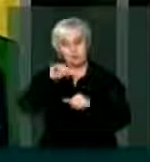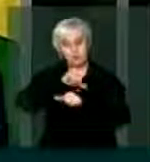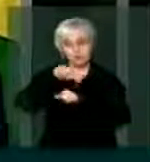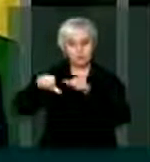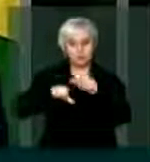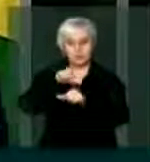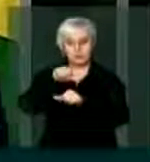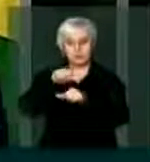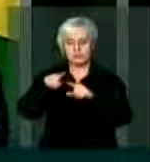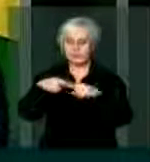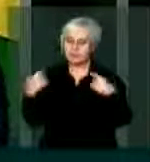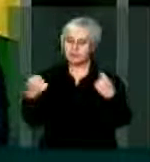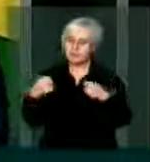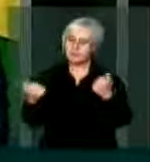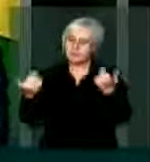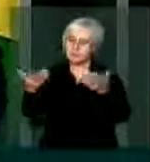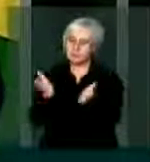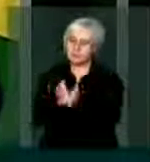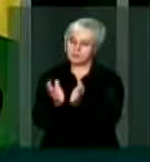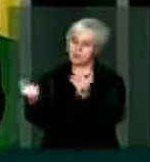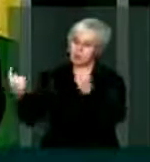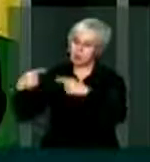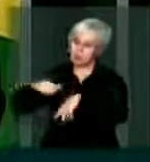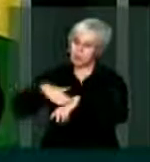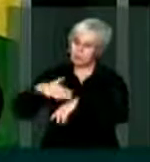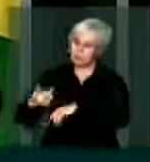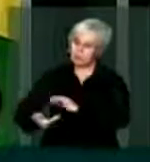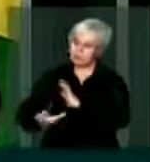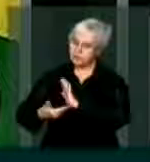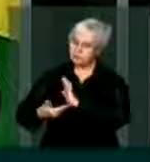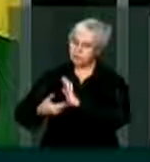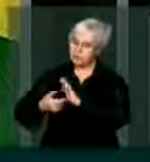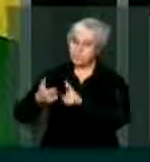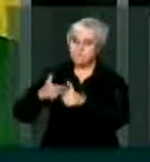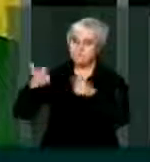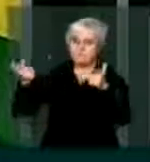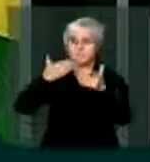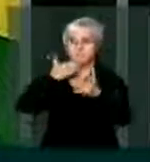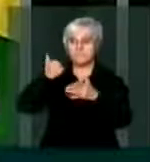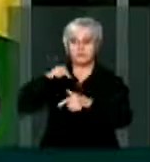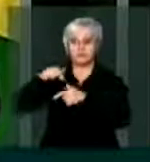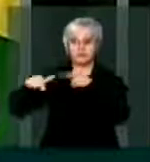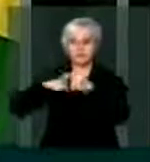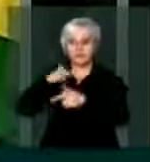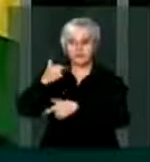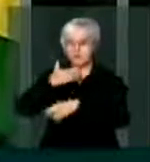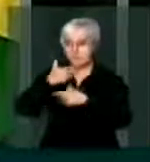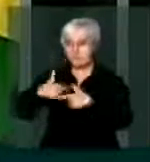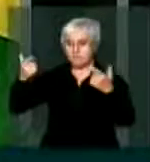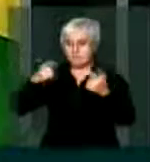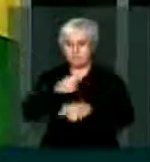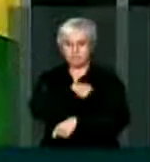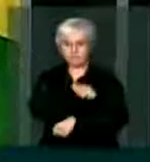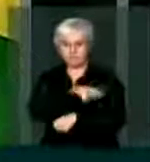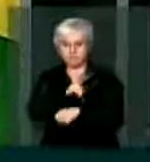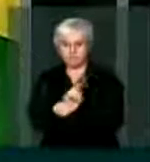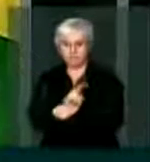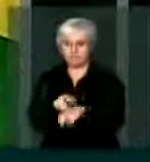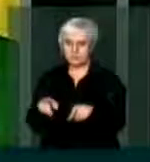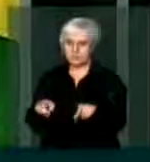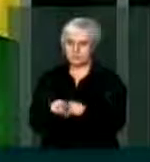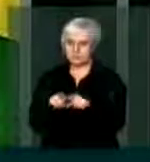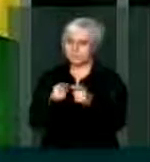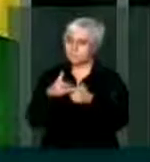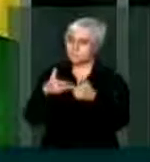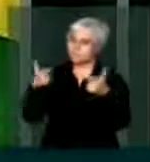devemos dar à oposição, nesta casa, uma maior eficiência, maior fiscalização e, mais do que